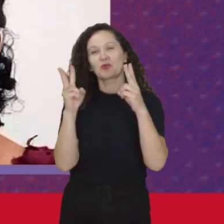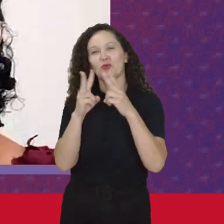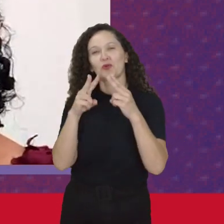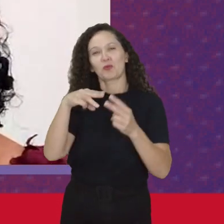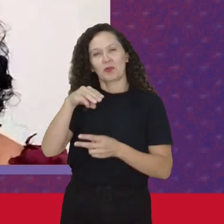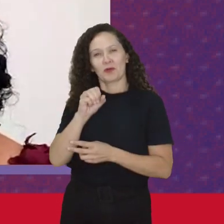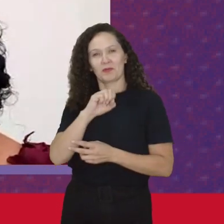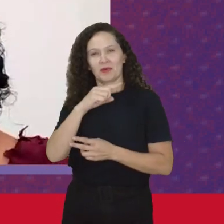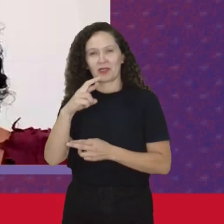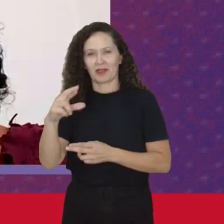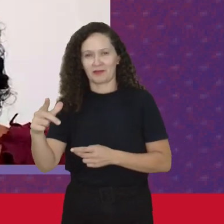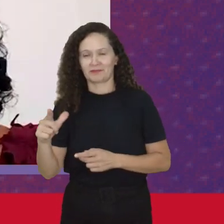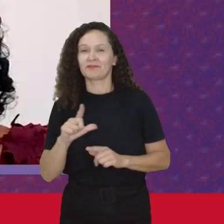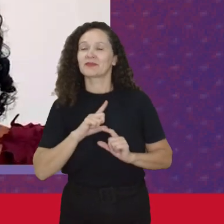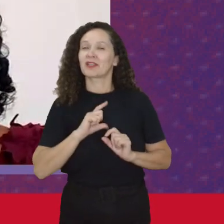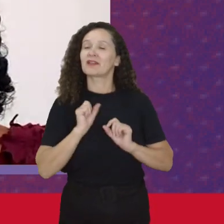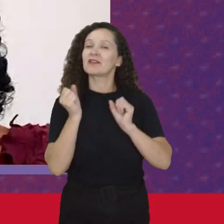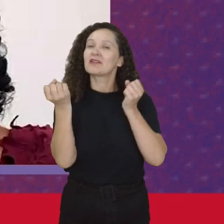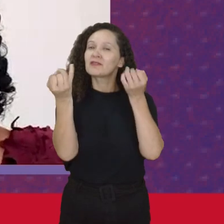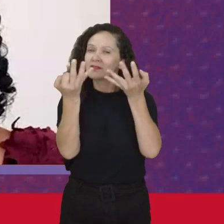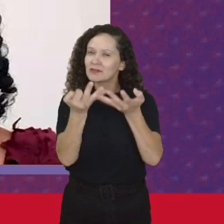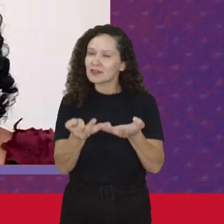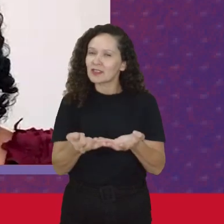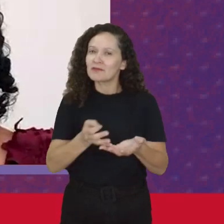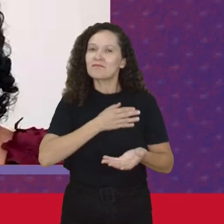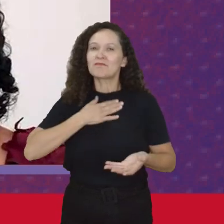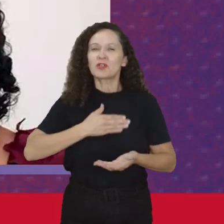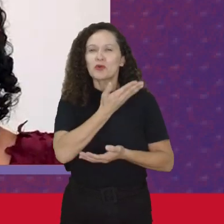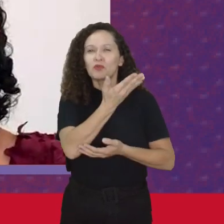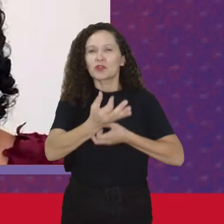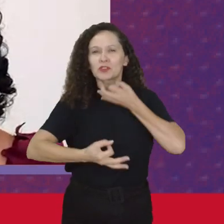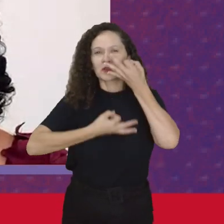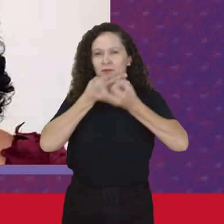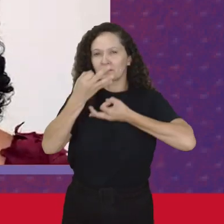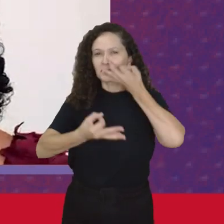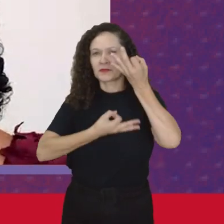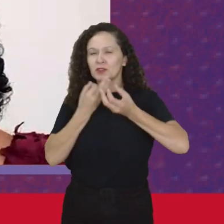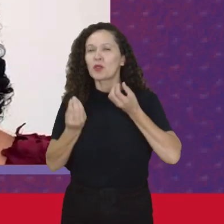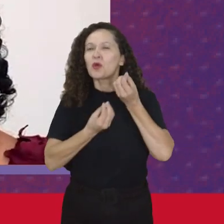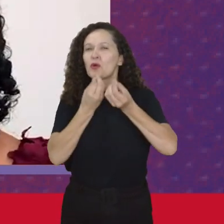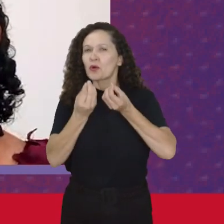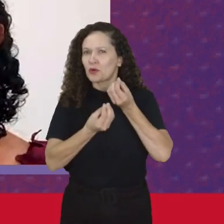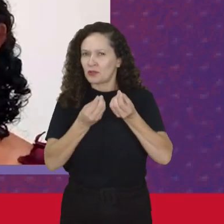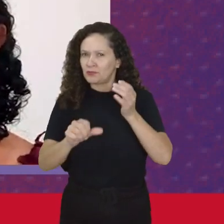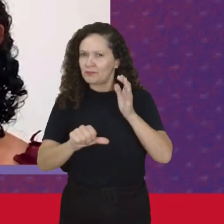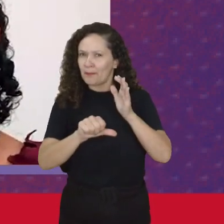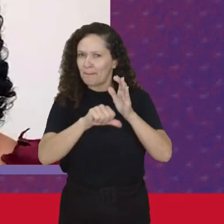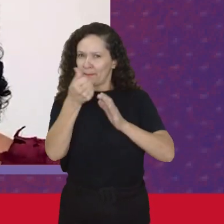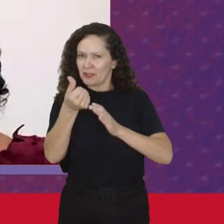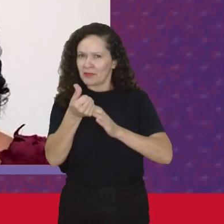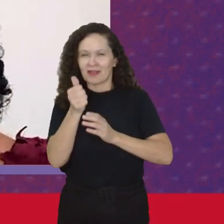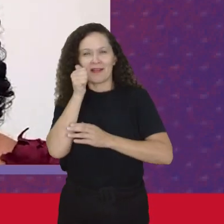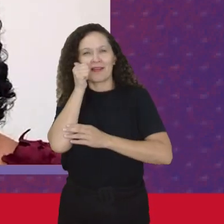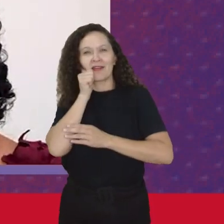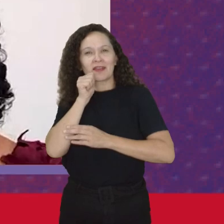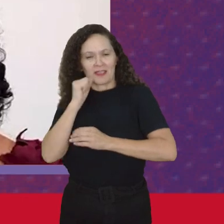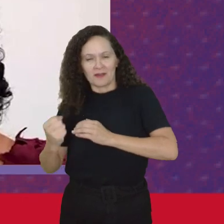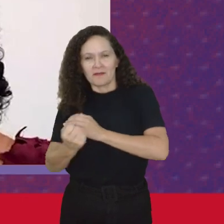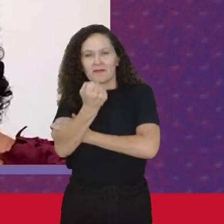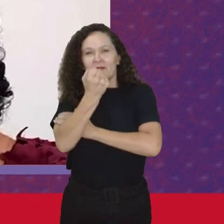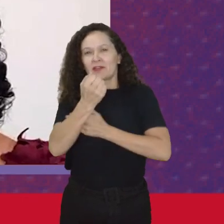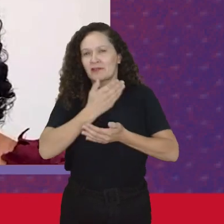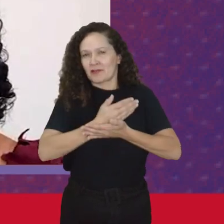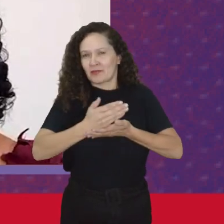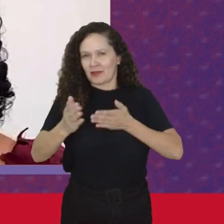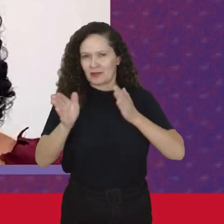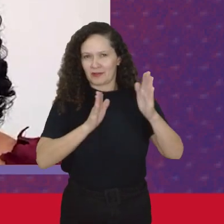Eu gostaria De Que vocês Comentassem Como a primeira Onda do feminismo Que seria Dessa